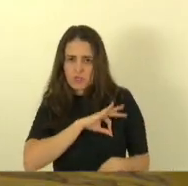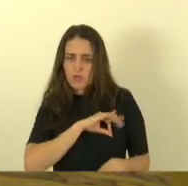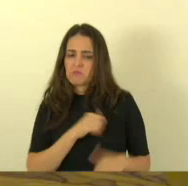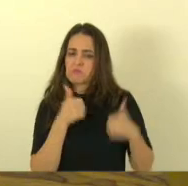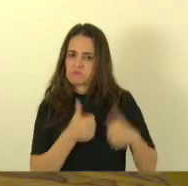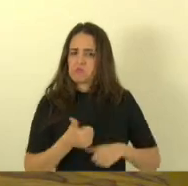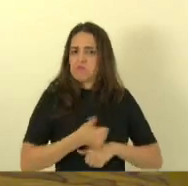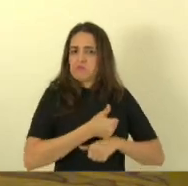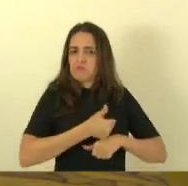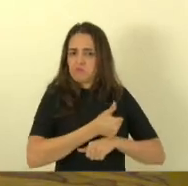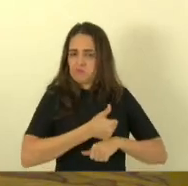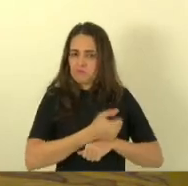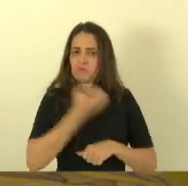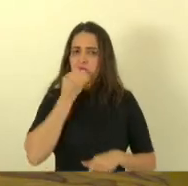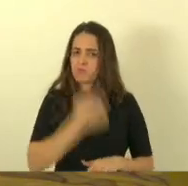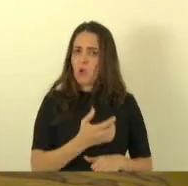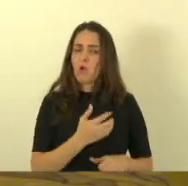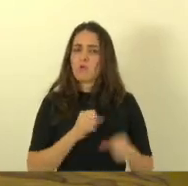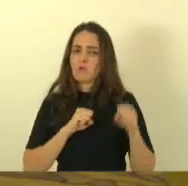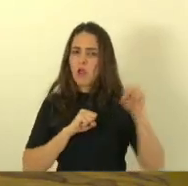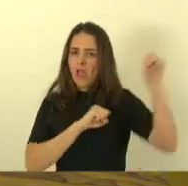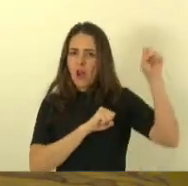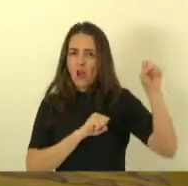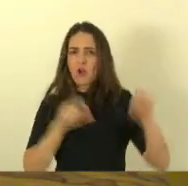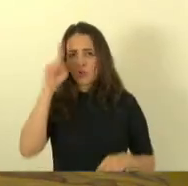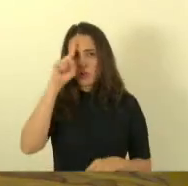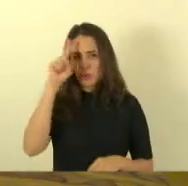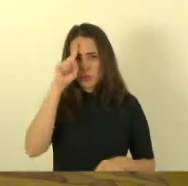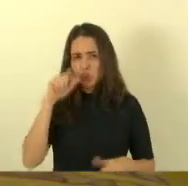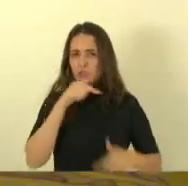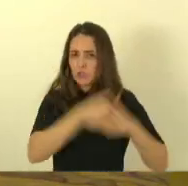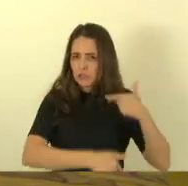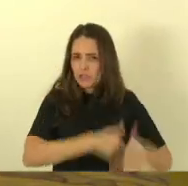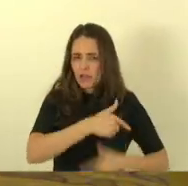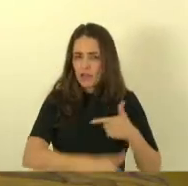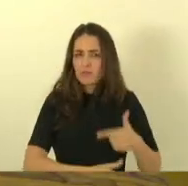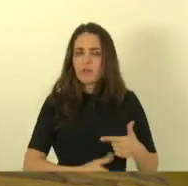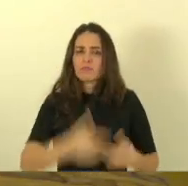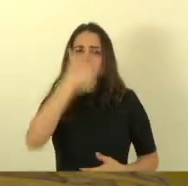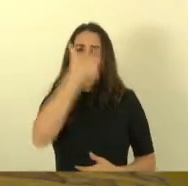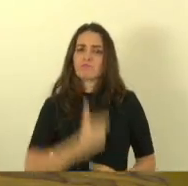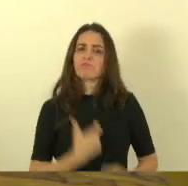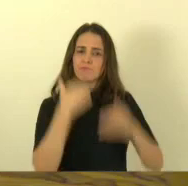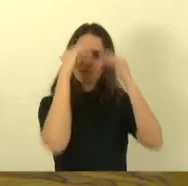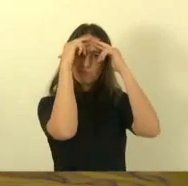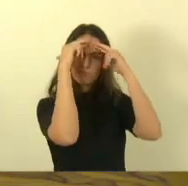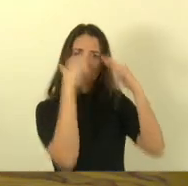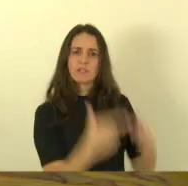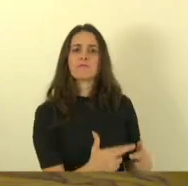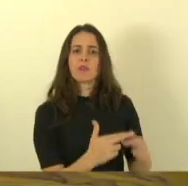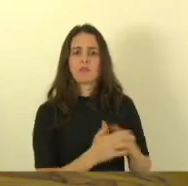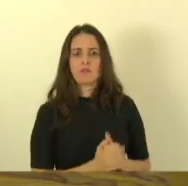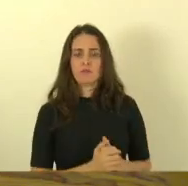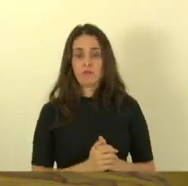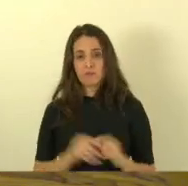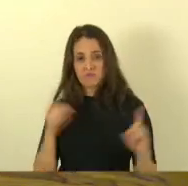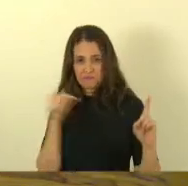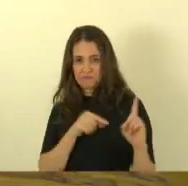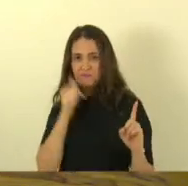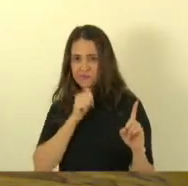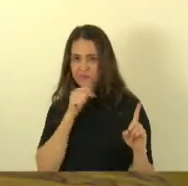combatentes heróis do dia a dia meu profundo respeito a essa vereadora